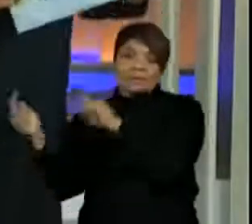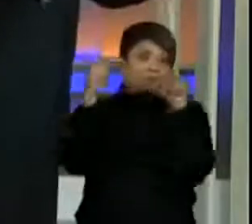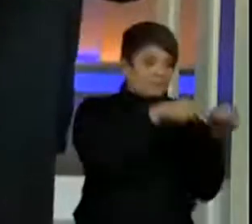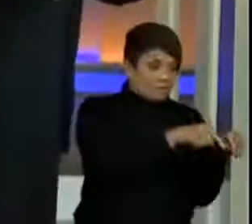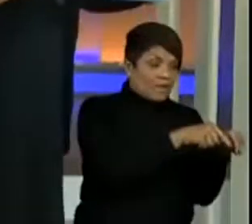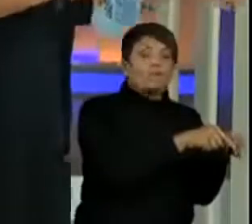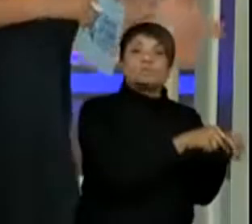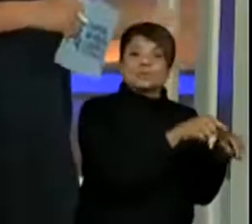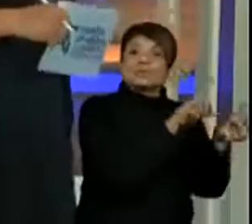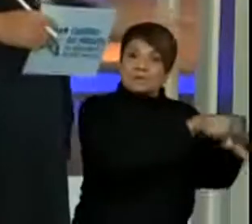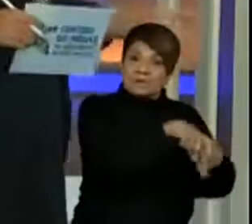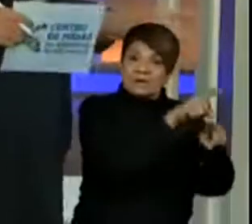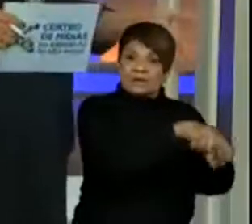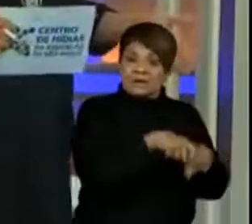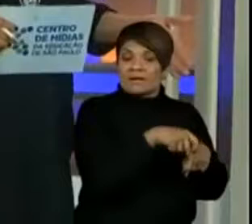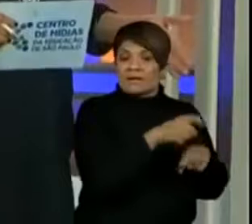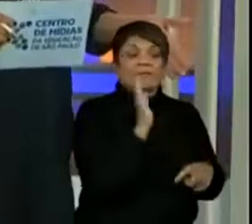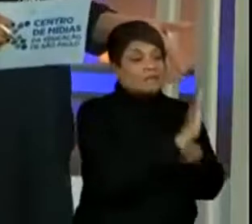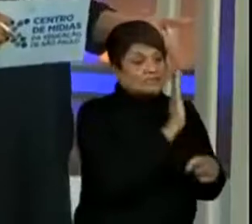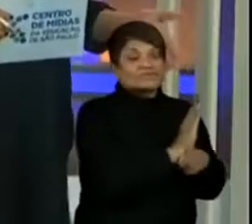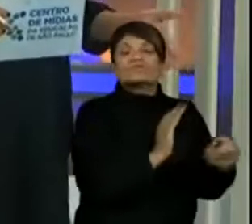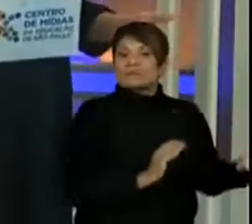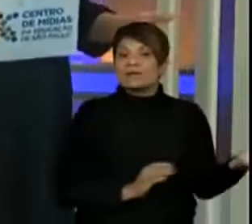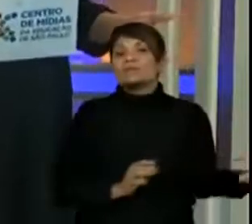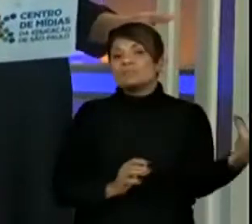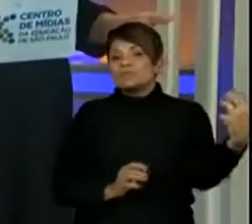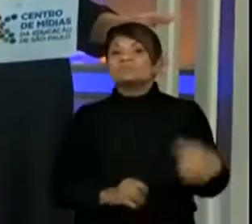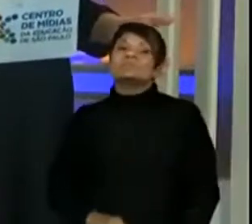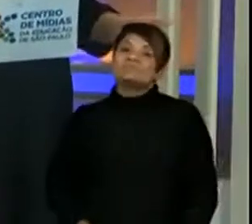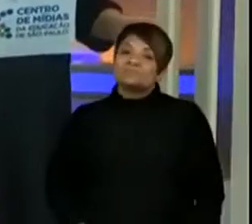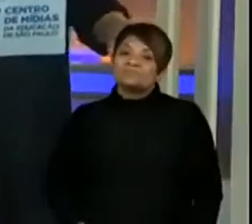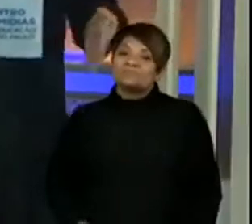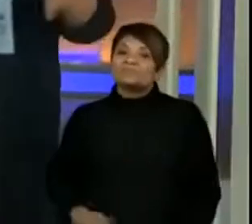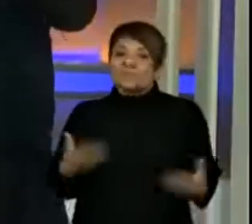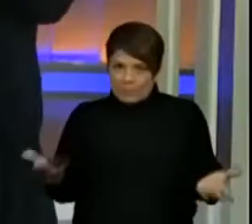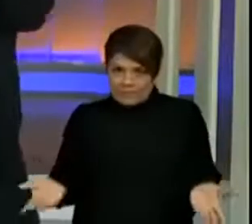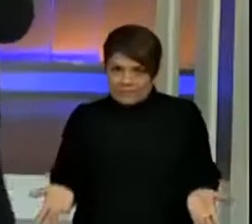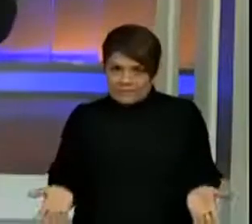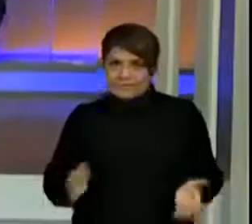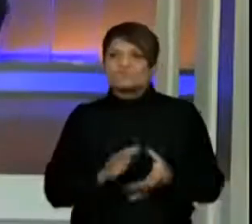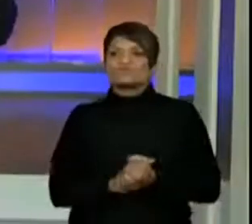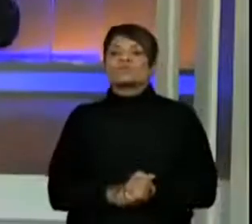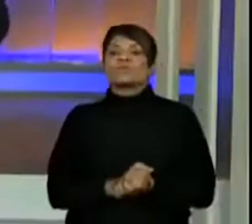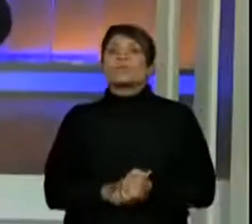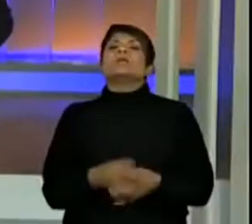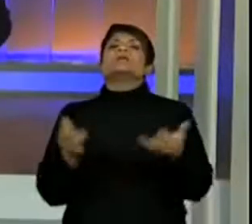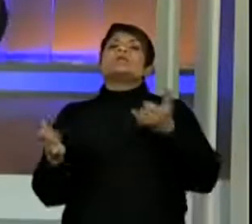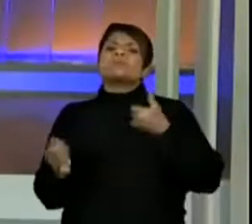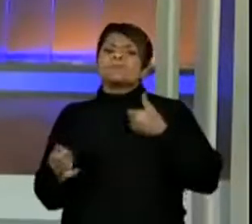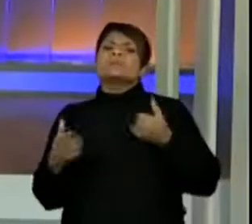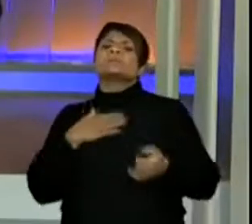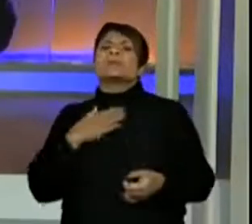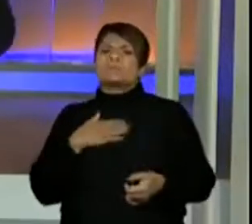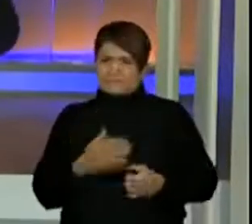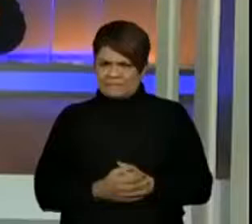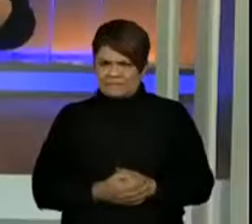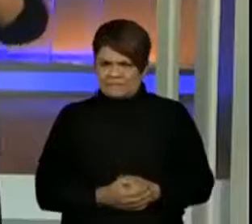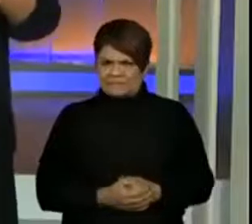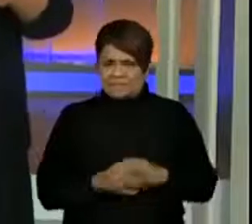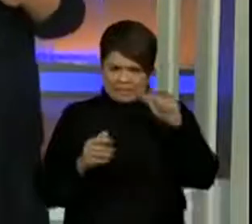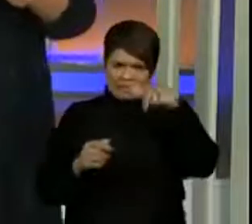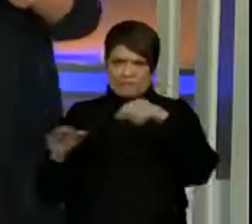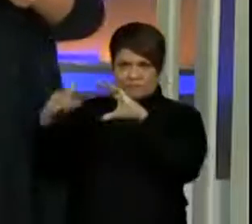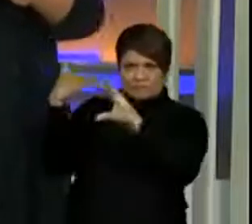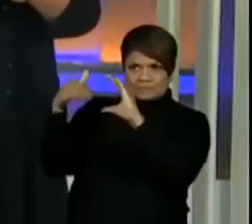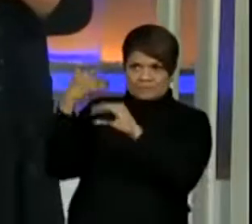campo e ajuda o campo. Não é mesmo? Conta para mim agora aqui no chat